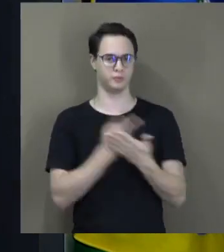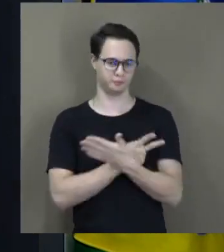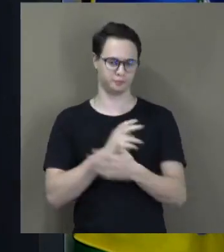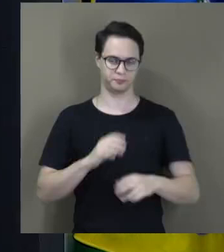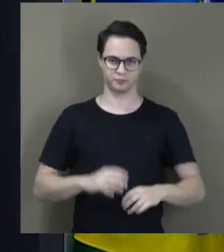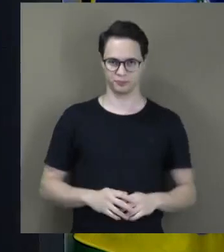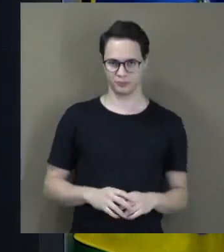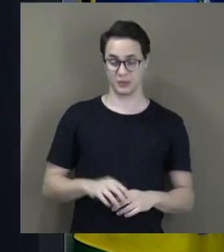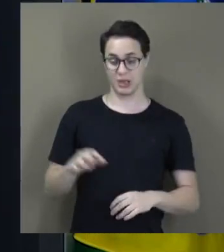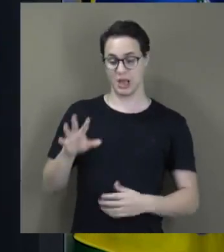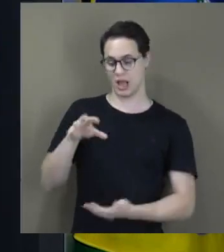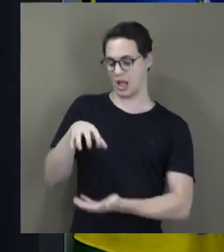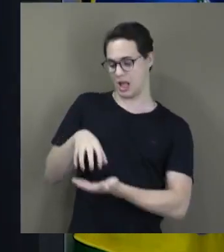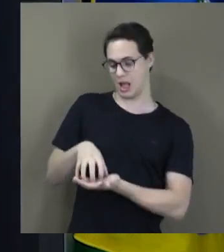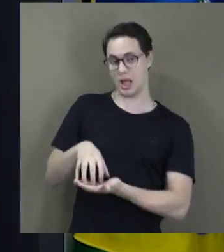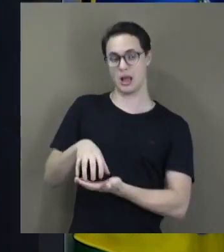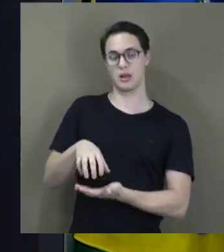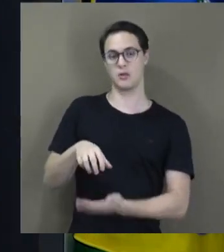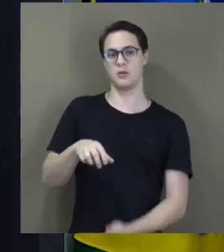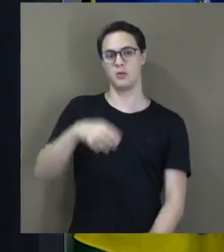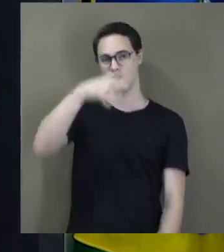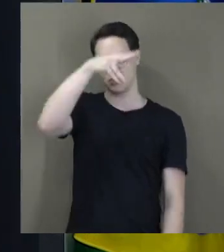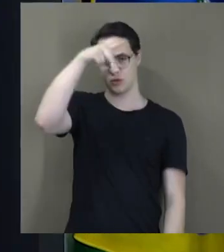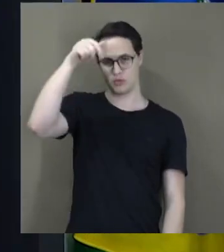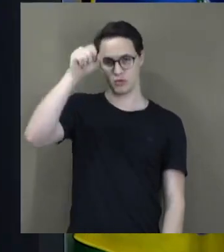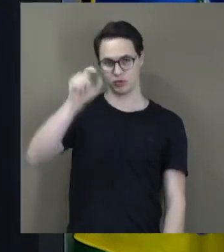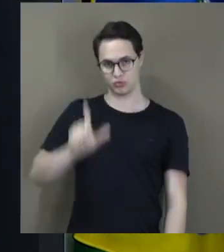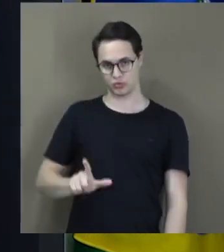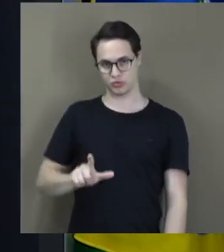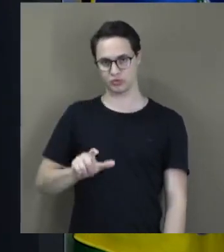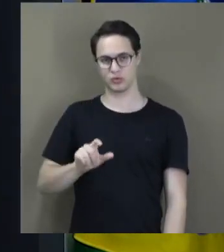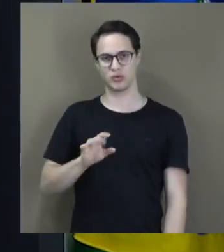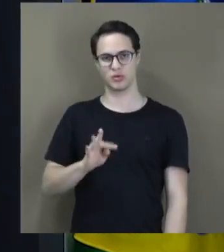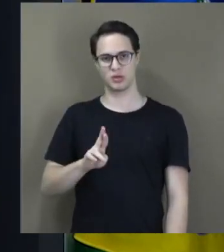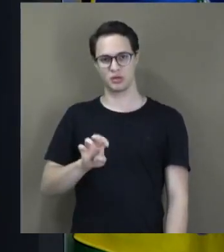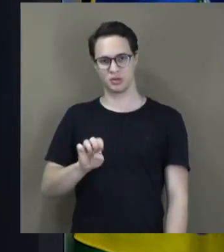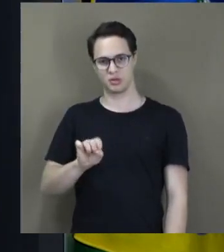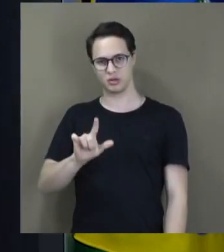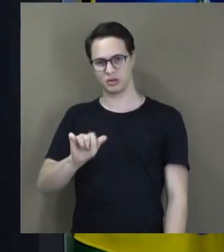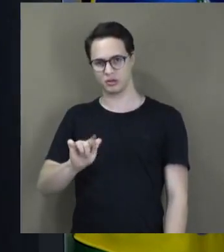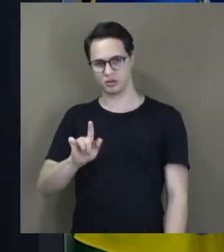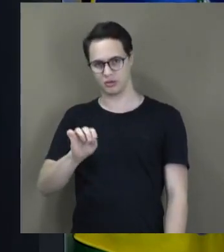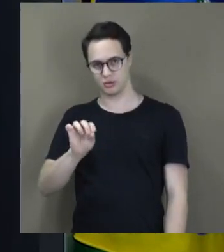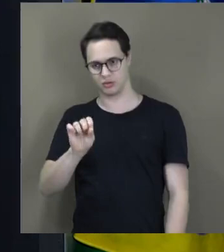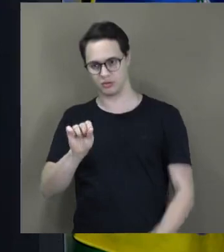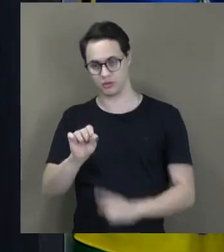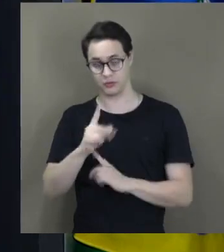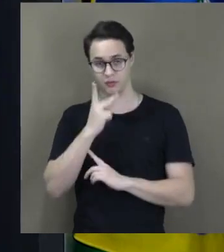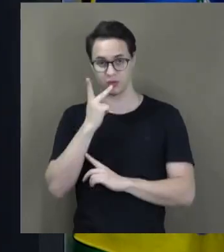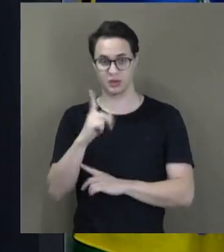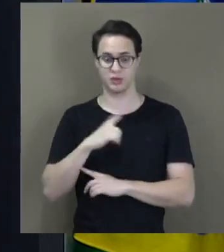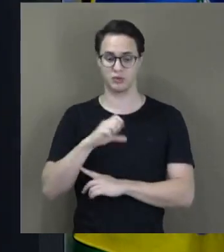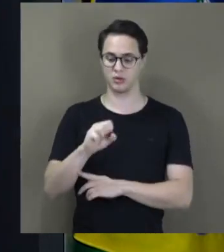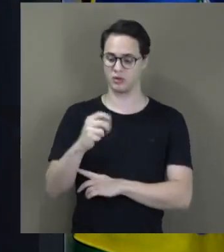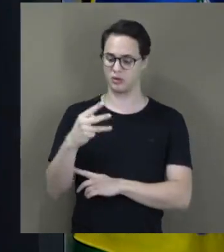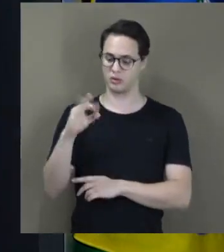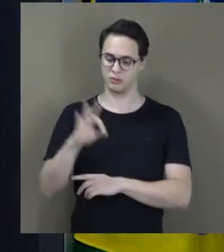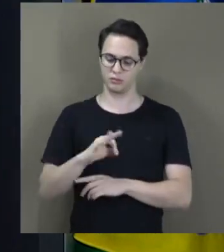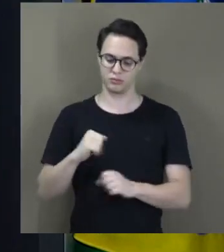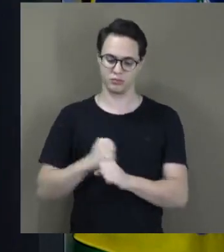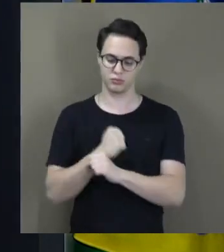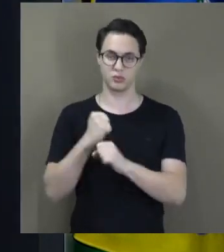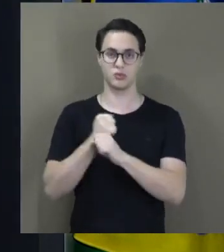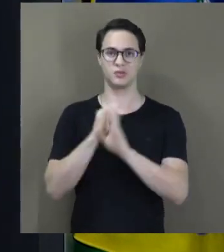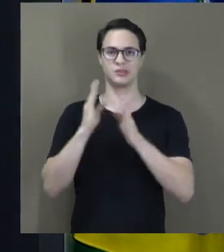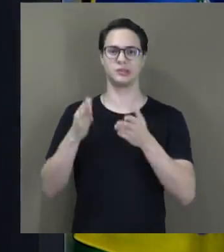de Três Lagoas, no Mato Grosso do Sul, que se diz ter mais de 80% das instalações concluídas, aparece